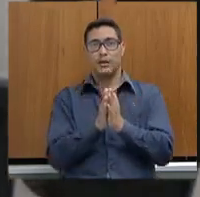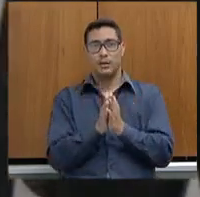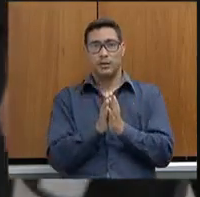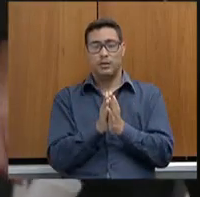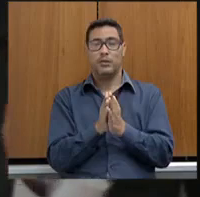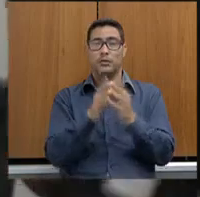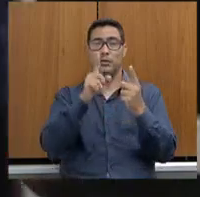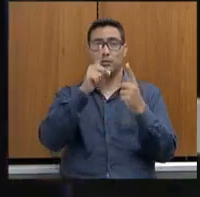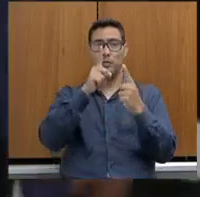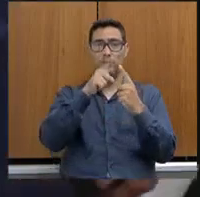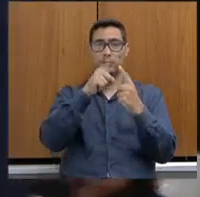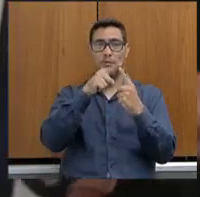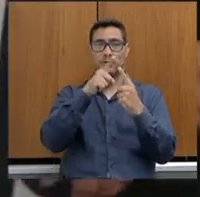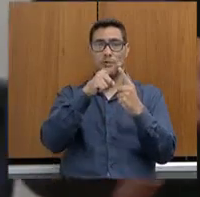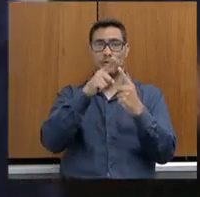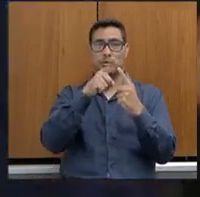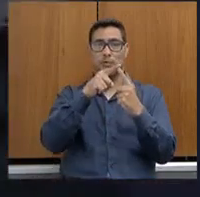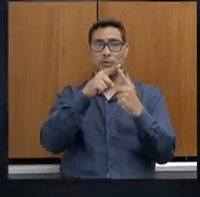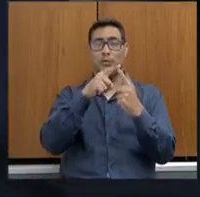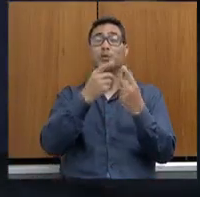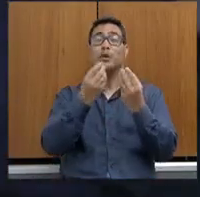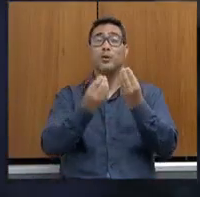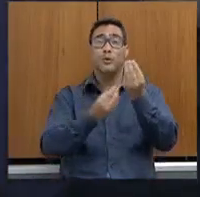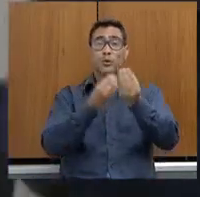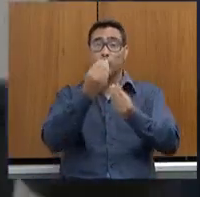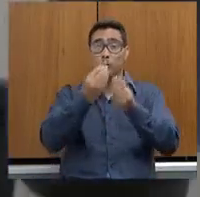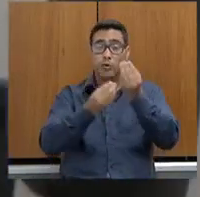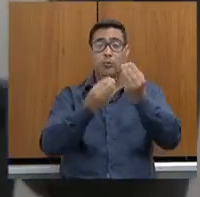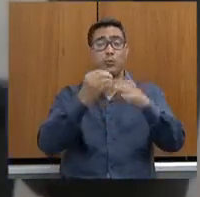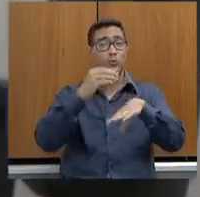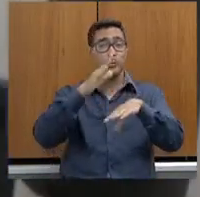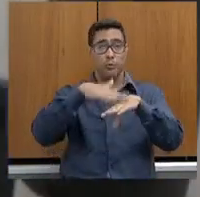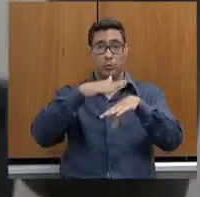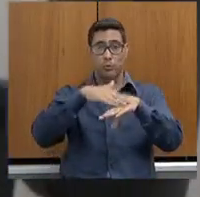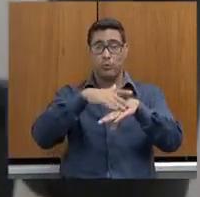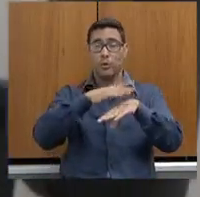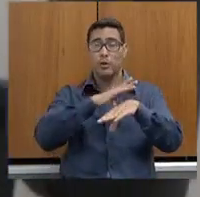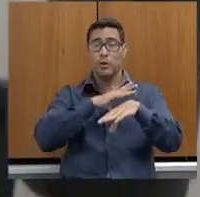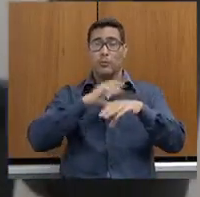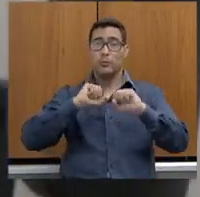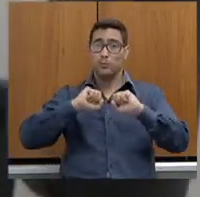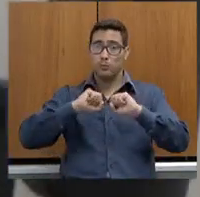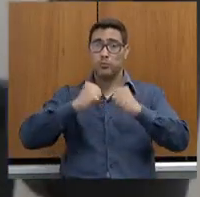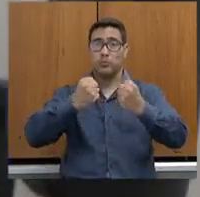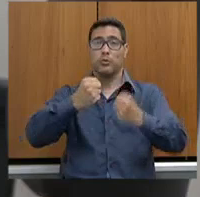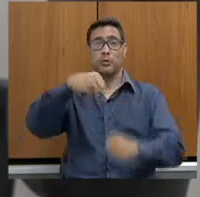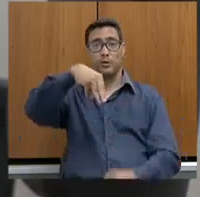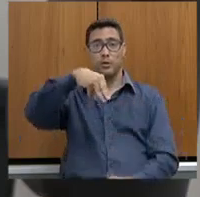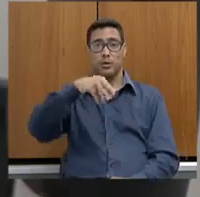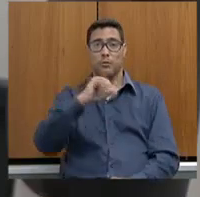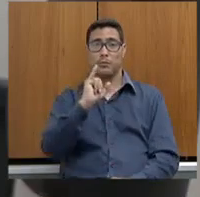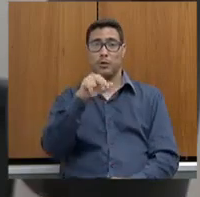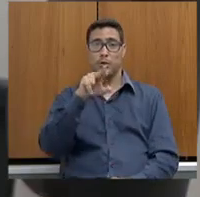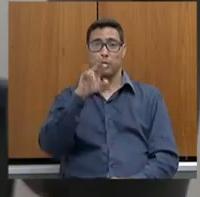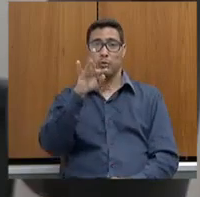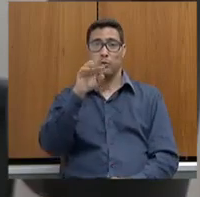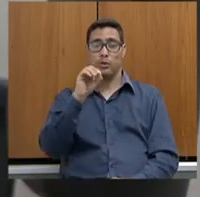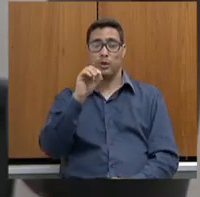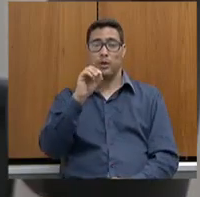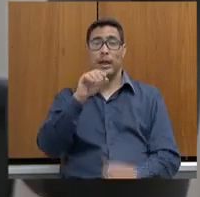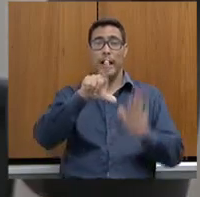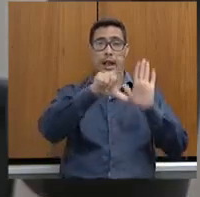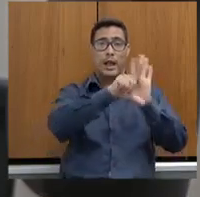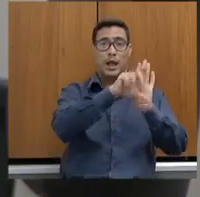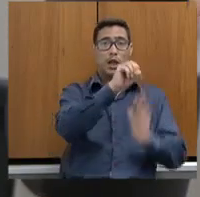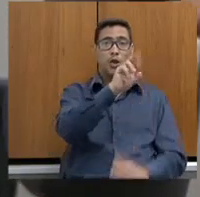Primeiro, como ficou todos os esforços da minuta adiante do projeto da lei orgânica da polícia penal?